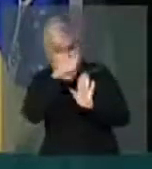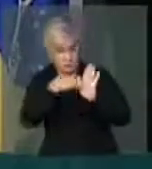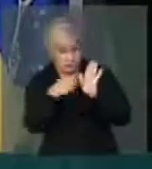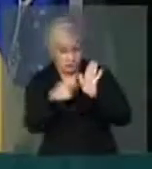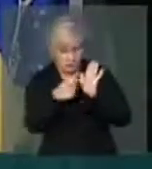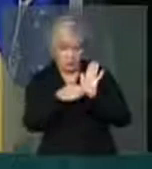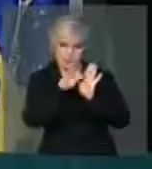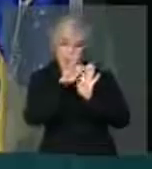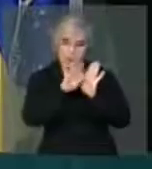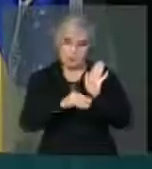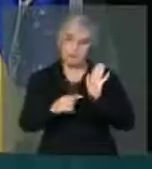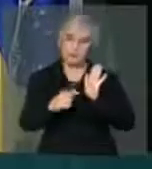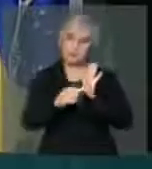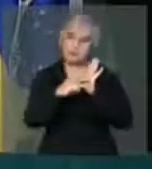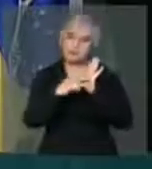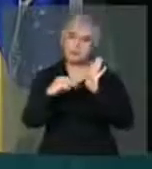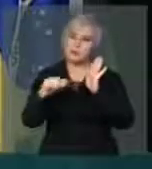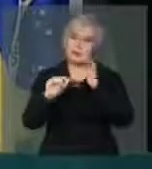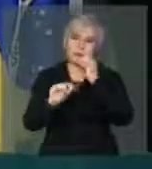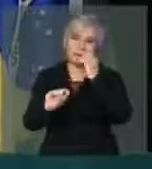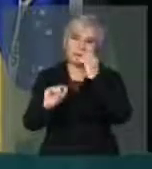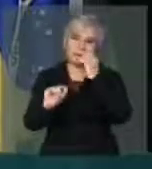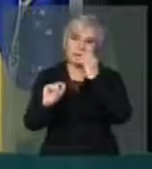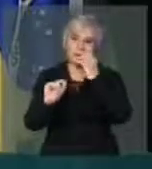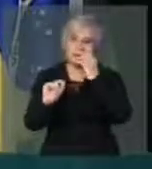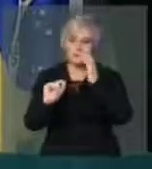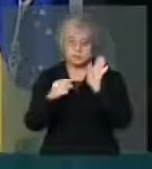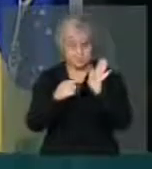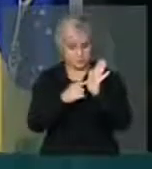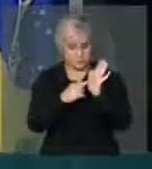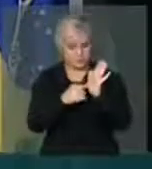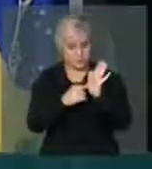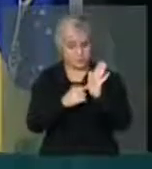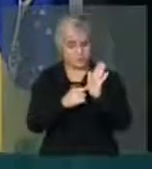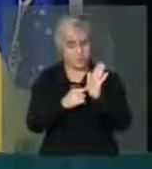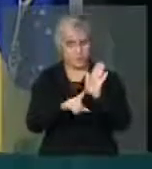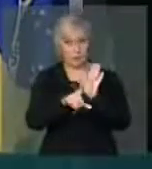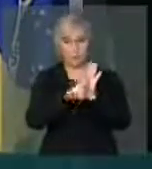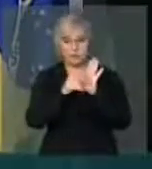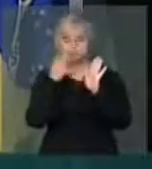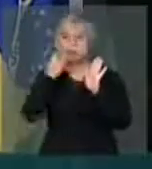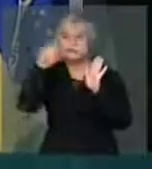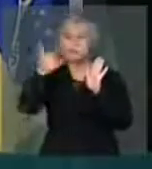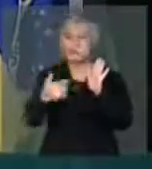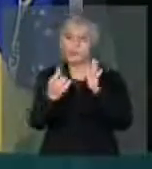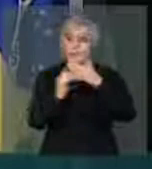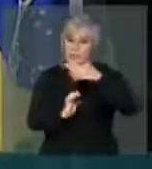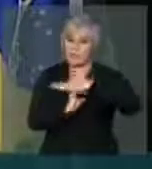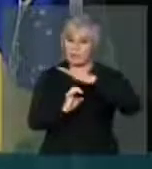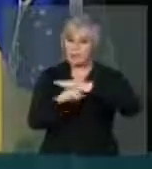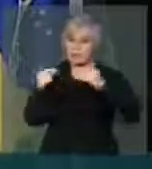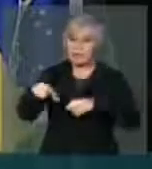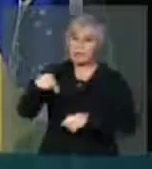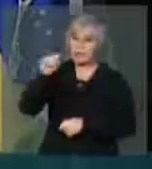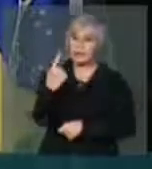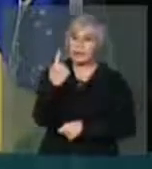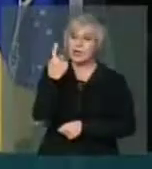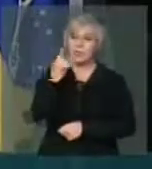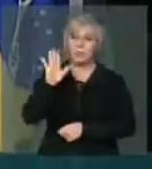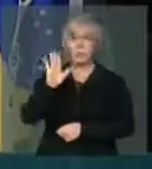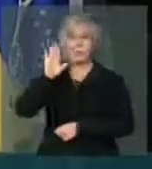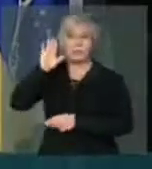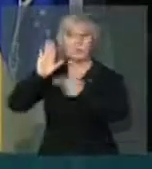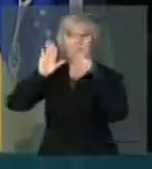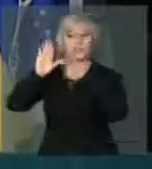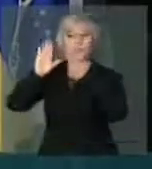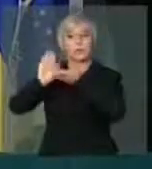neste instante, um dispositivo nessa lei, falando que a empresa tem que escolher um dos candidatos